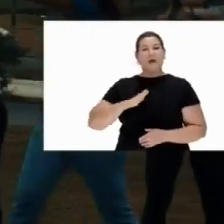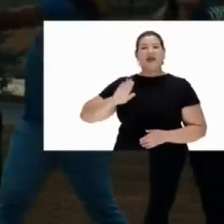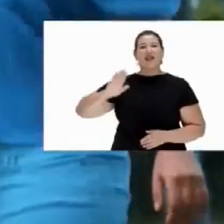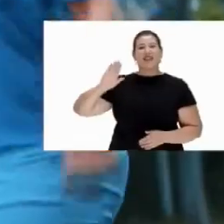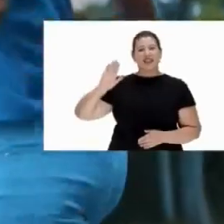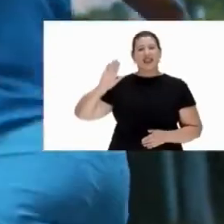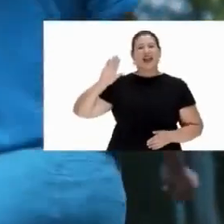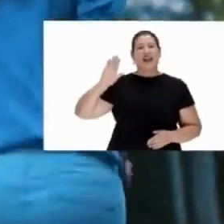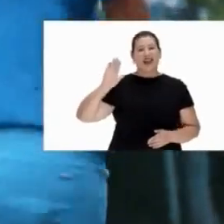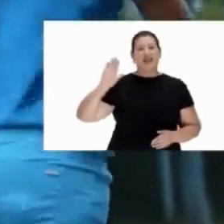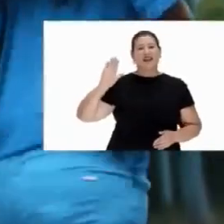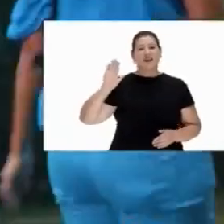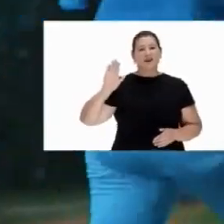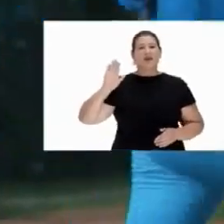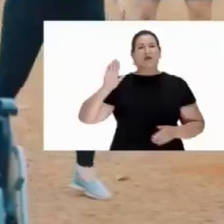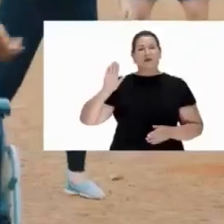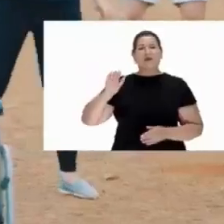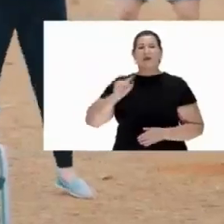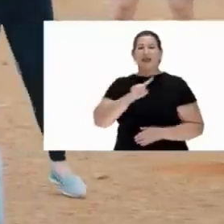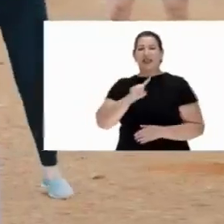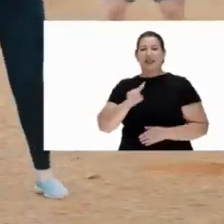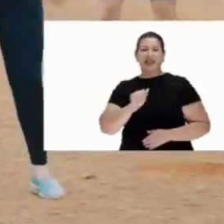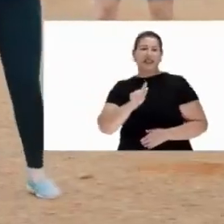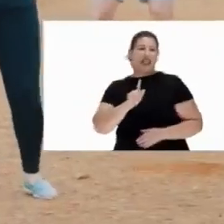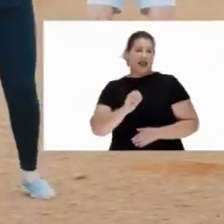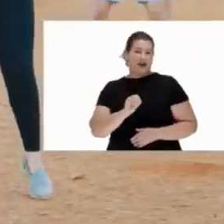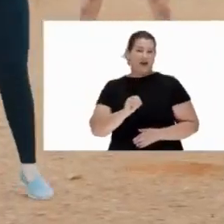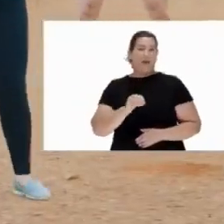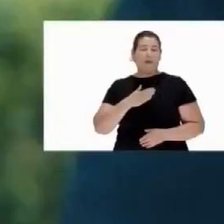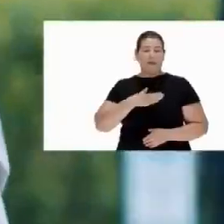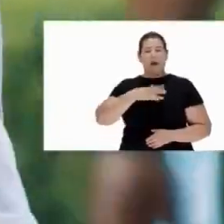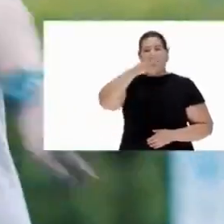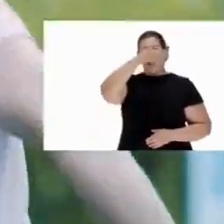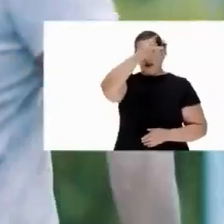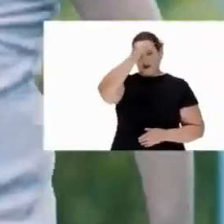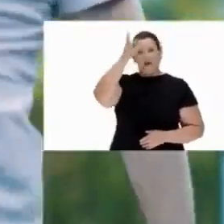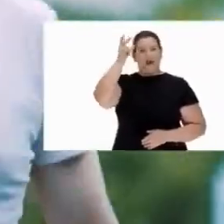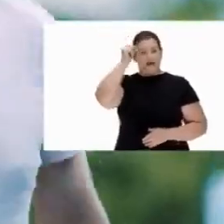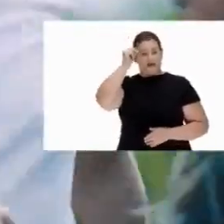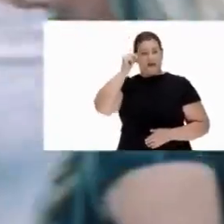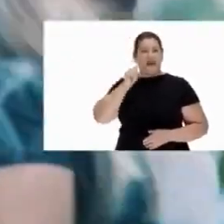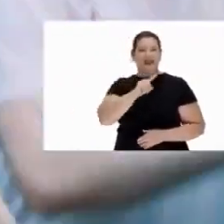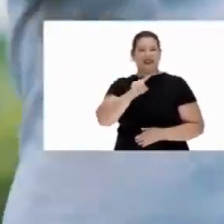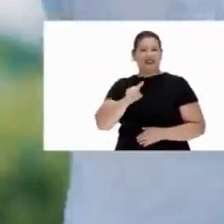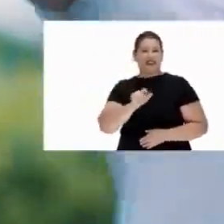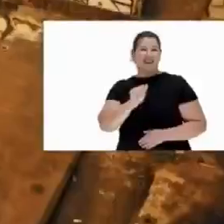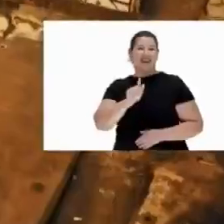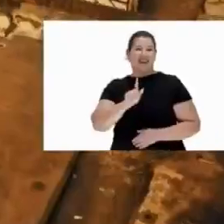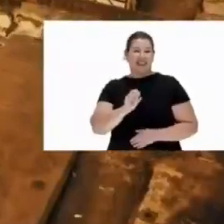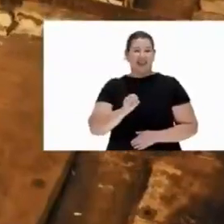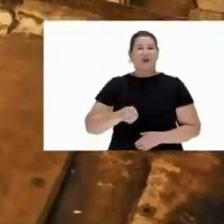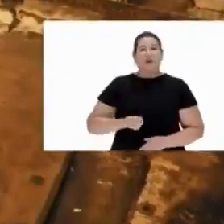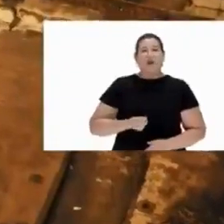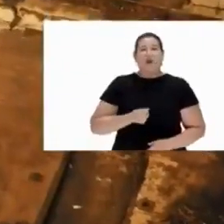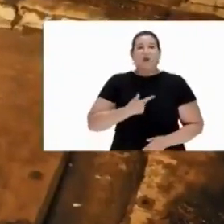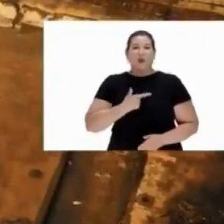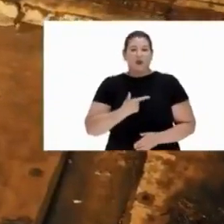candidato Meu prefeito é Zago É